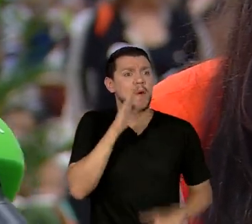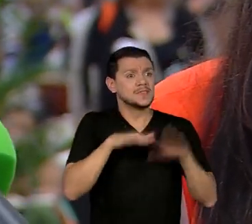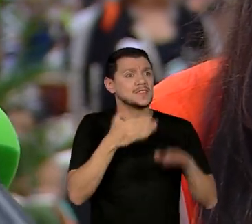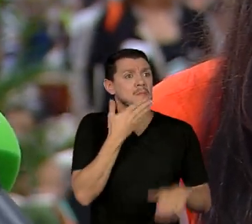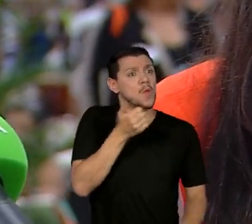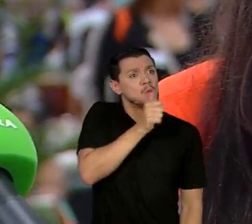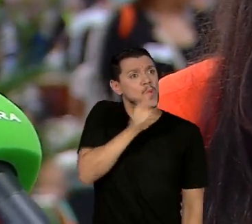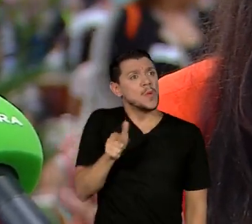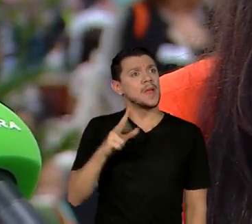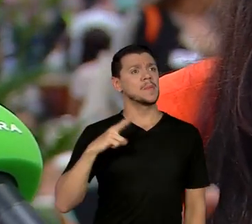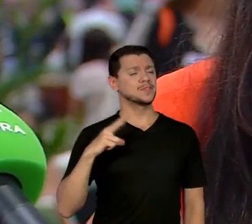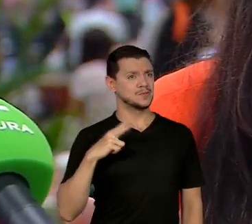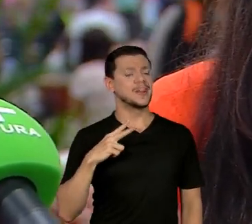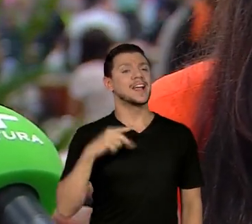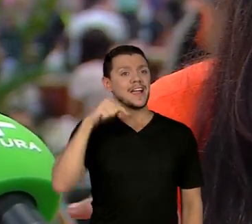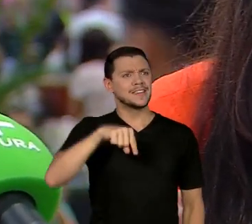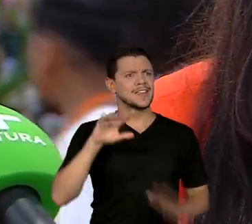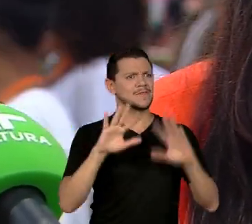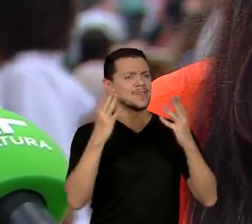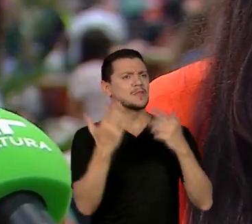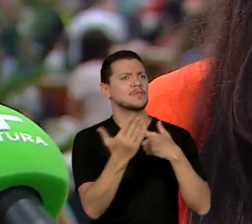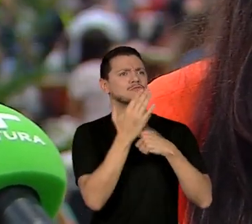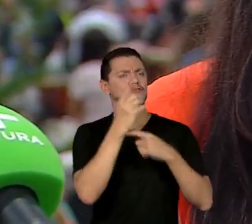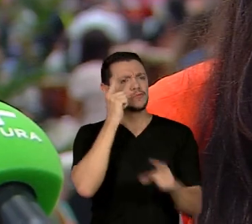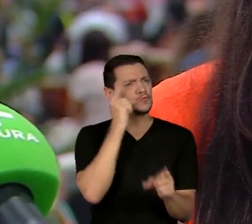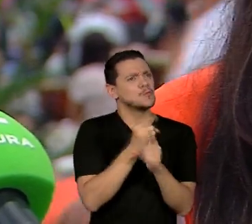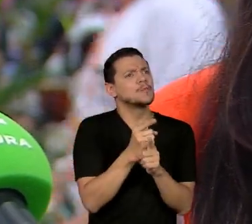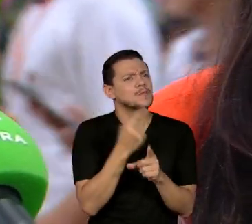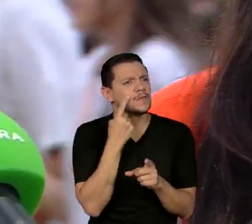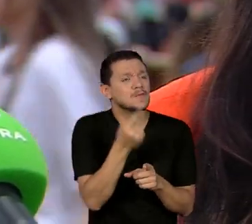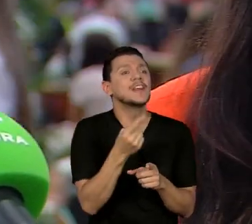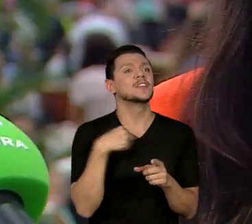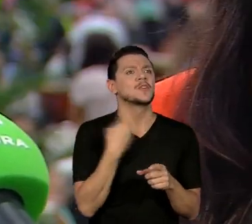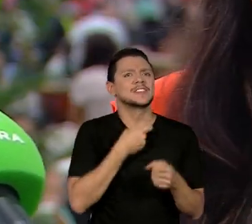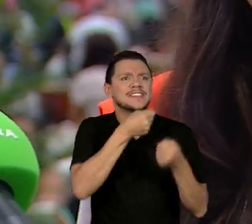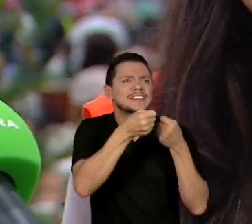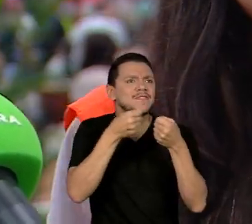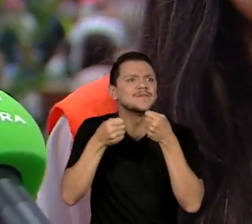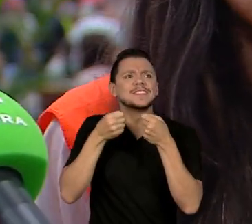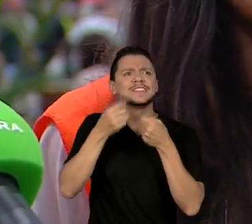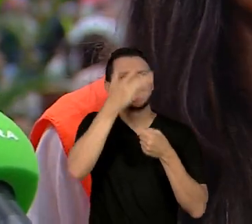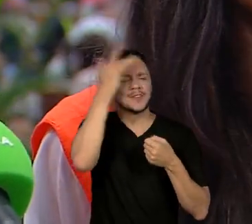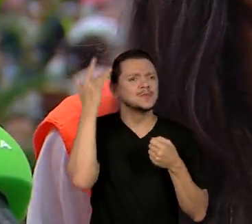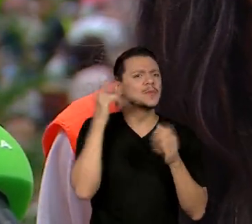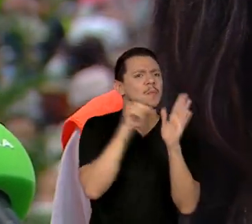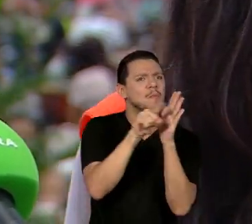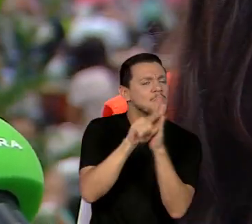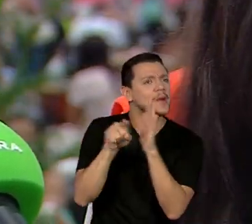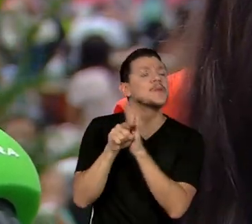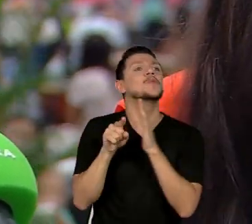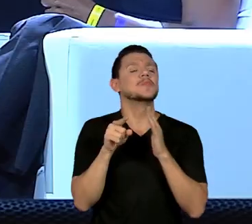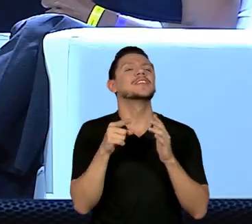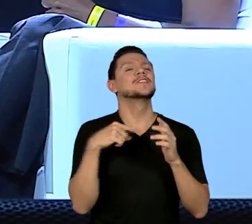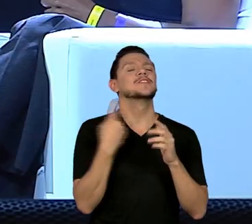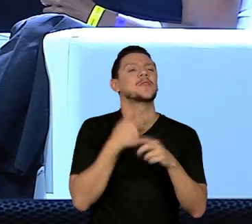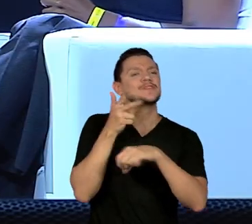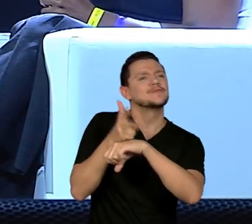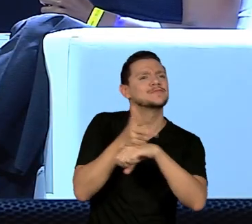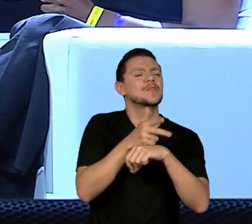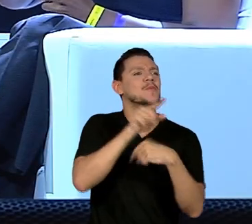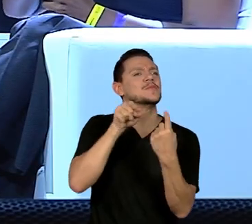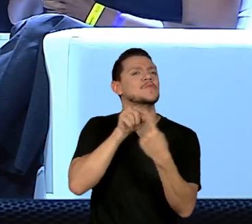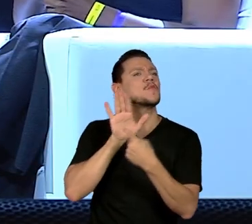evento a descobrir. E a gente já entrevistou bastante pessoas e já falou bastante e a gente está cobrindo evento para mostrar isso para todo mundo. São